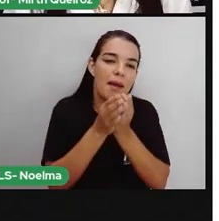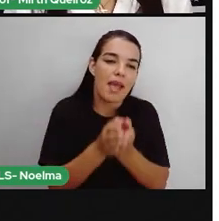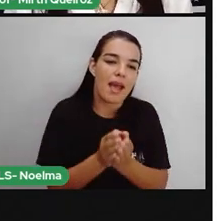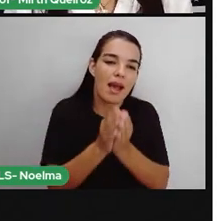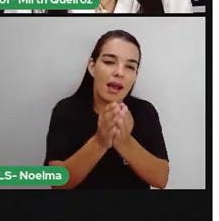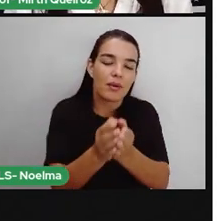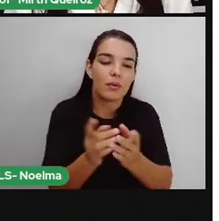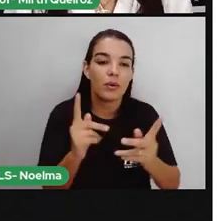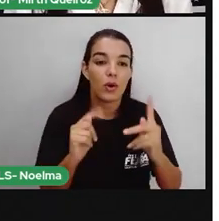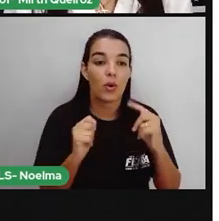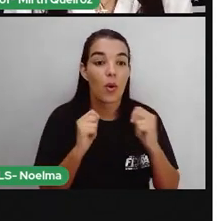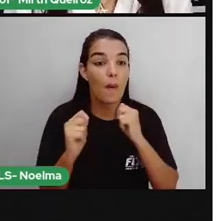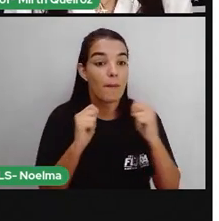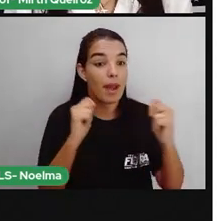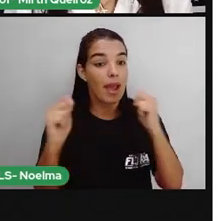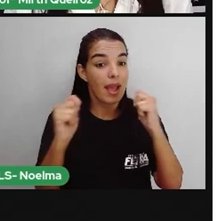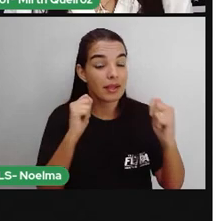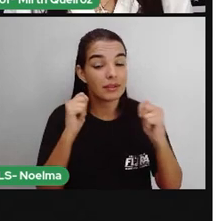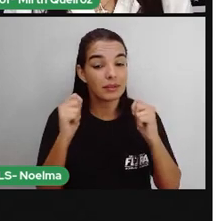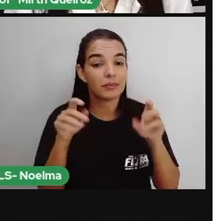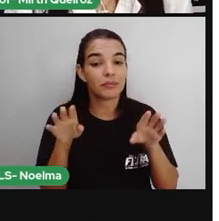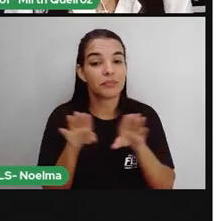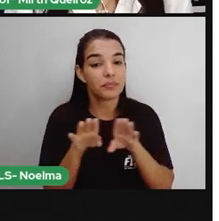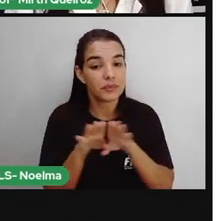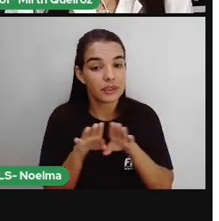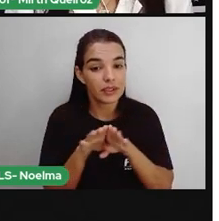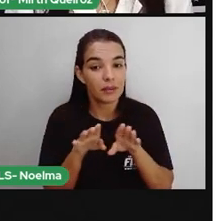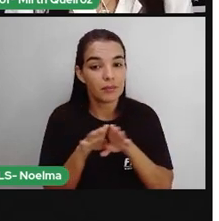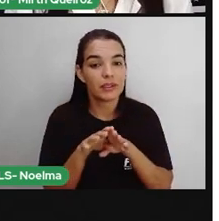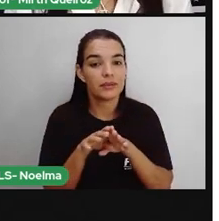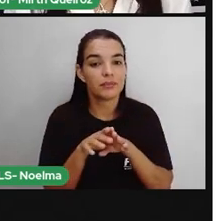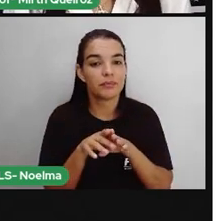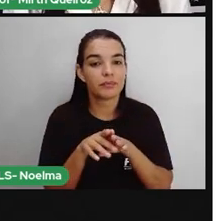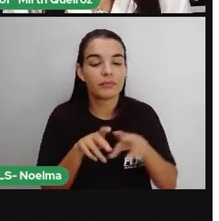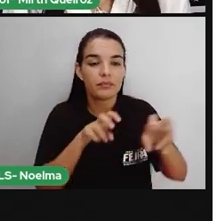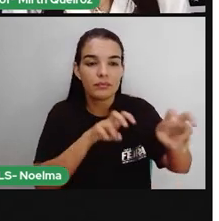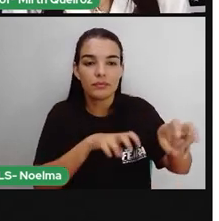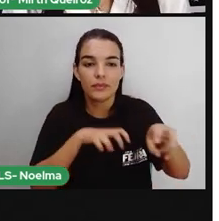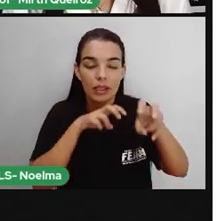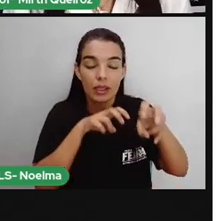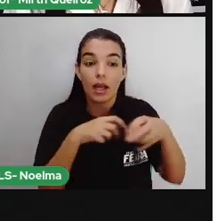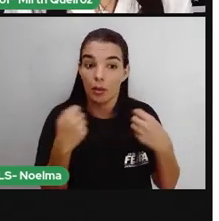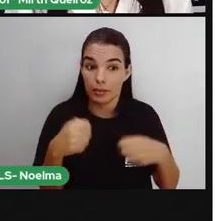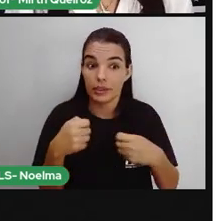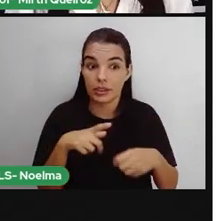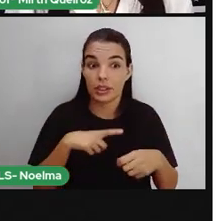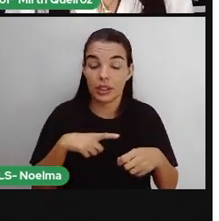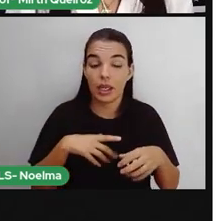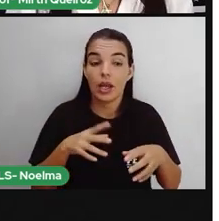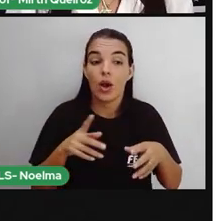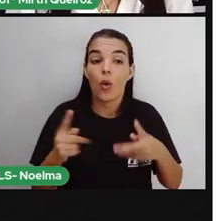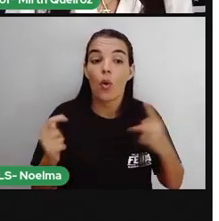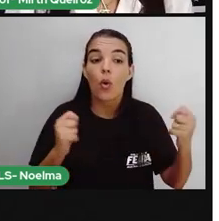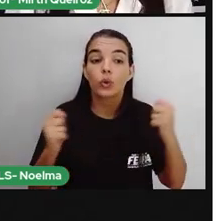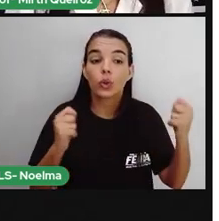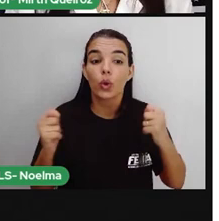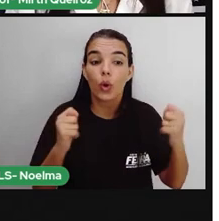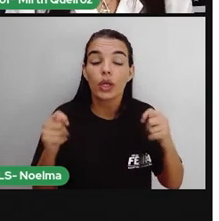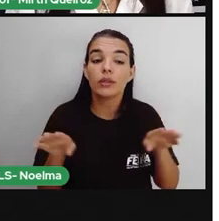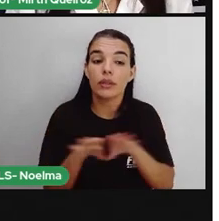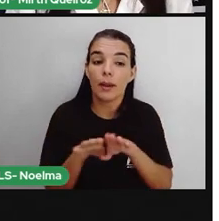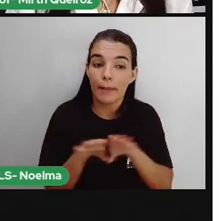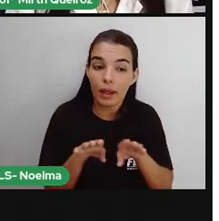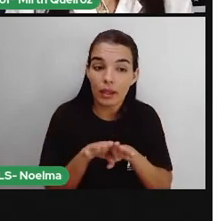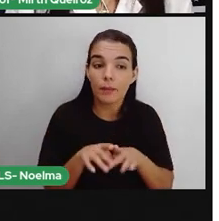agropecuárias. Lembrando que esse turismo no Pantanal, ele é controlado também, né? Por exemplo, uma das atividades